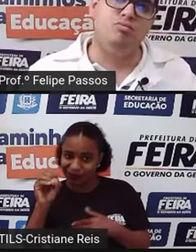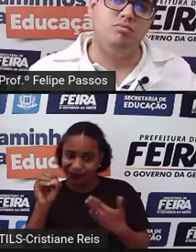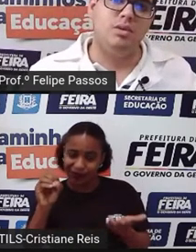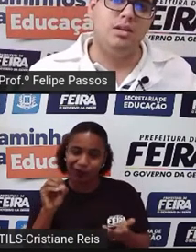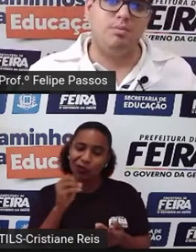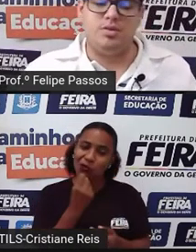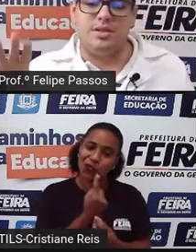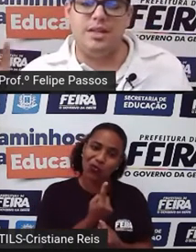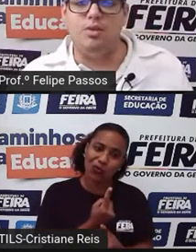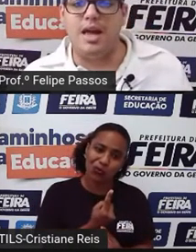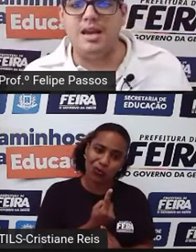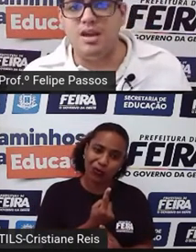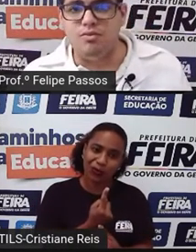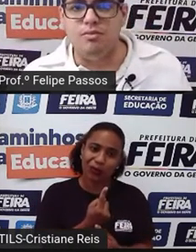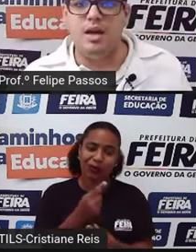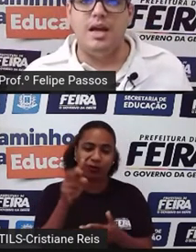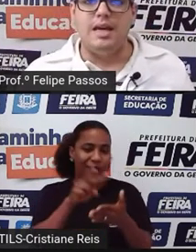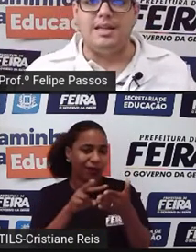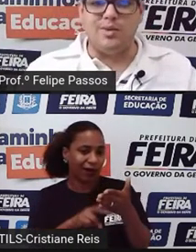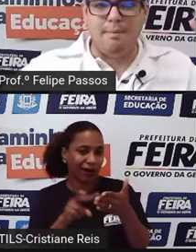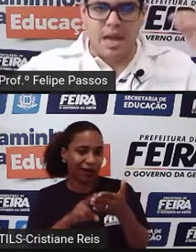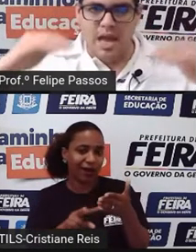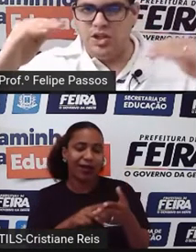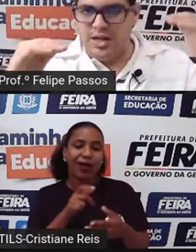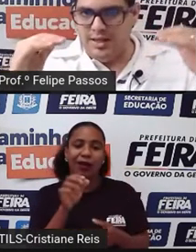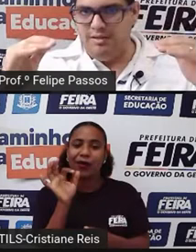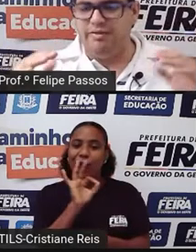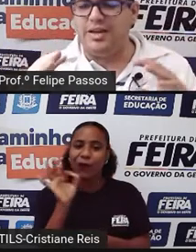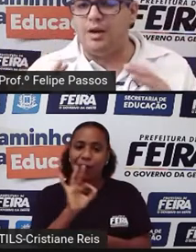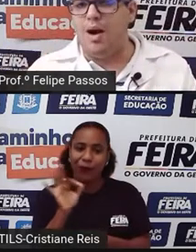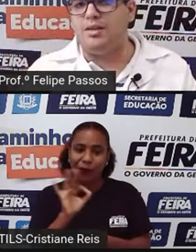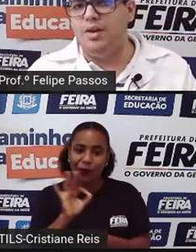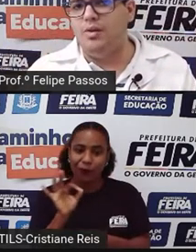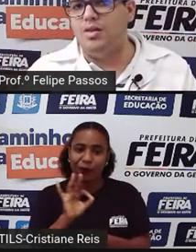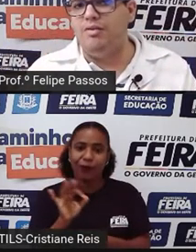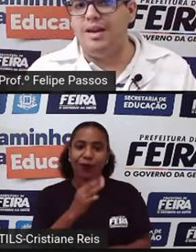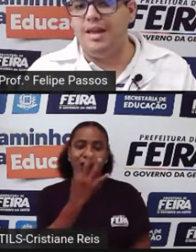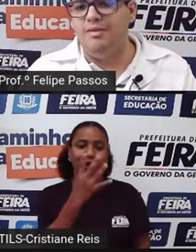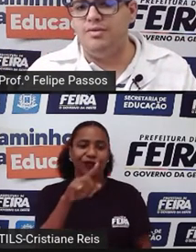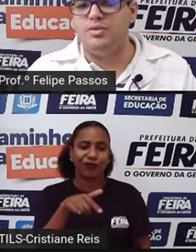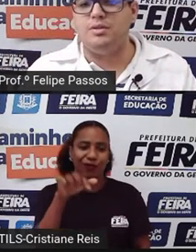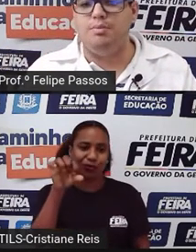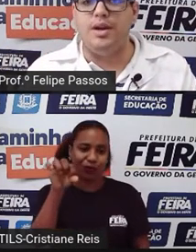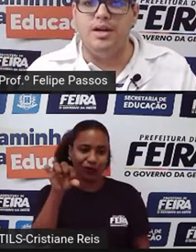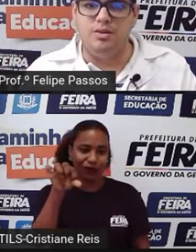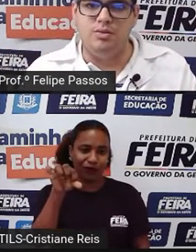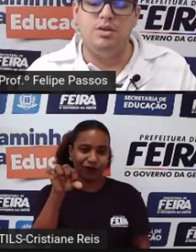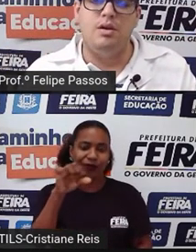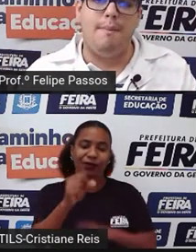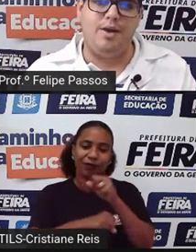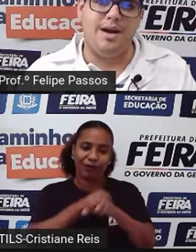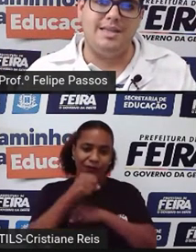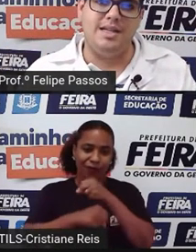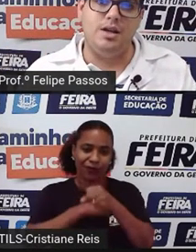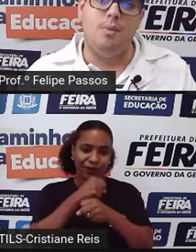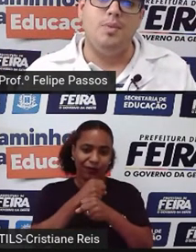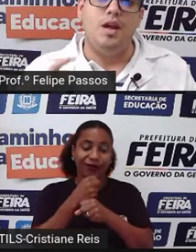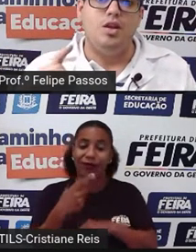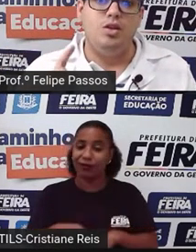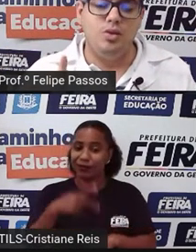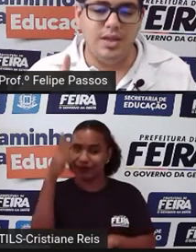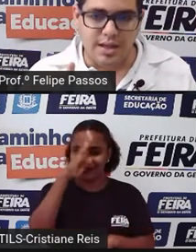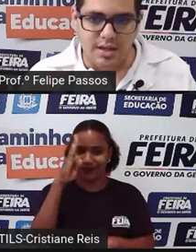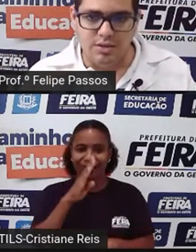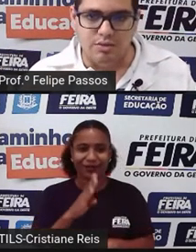1, tem pessoas que não leem nenhum. Então, na média, fica 4,9 livros por ano para o brasileiro.